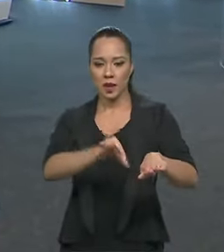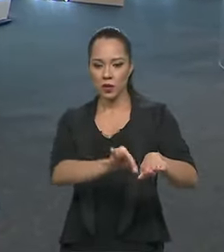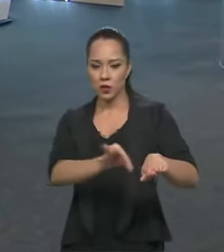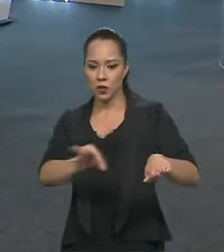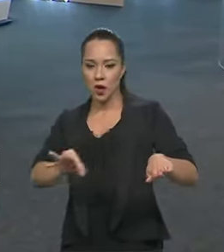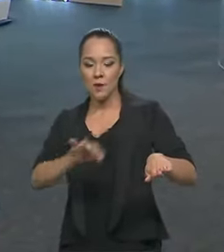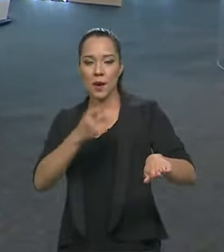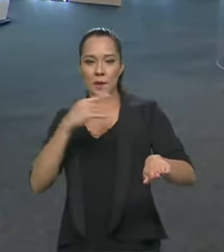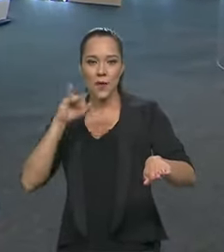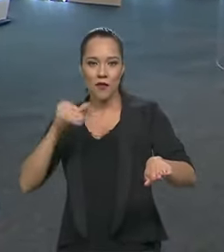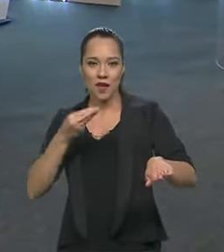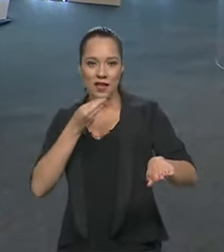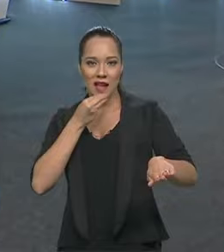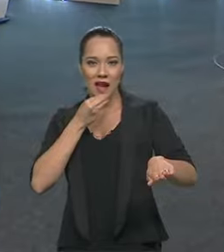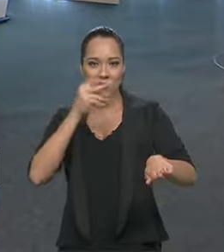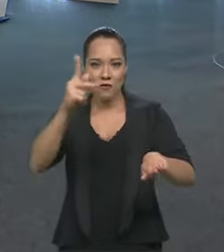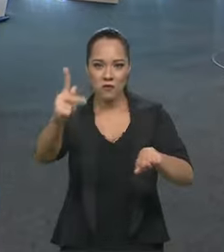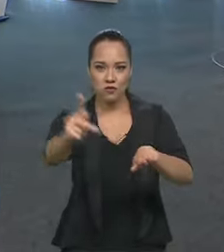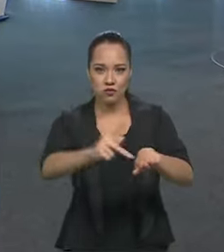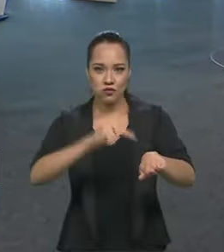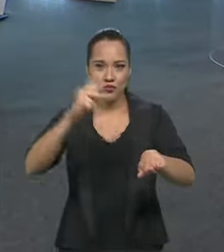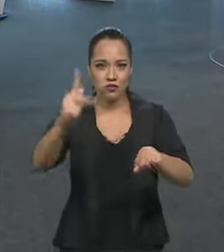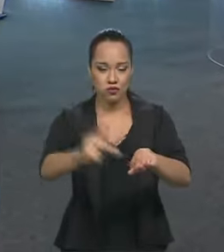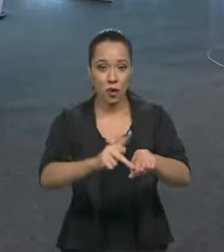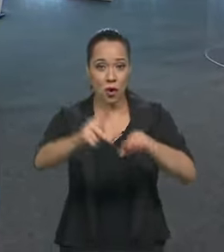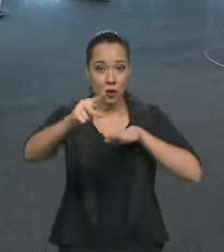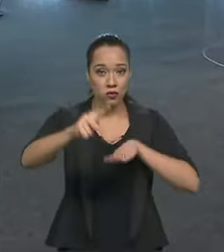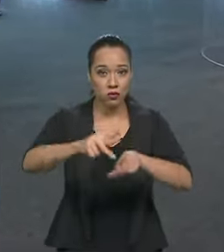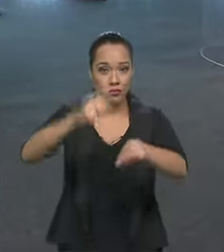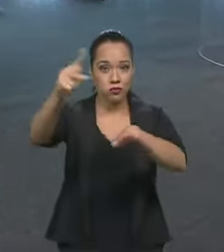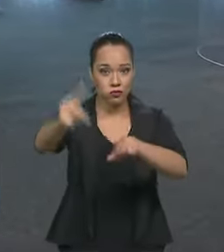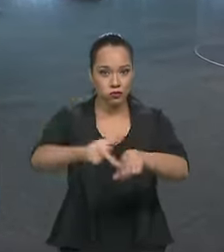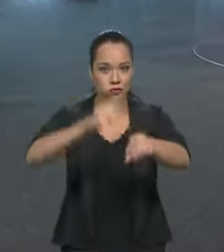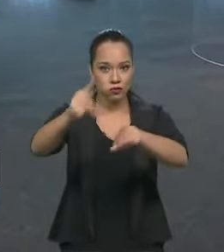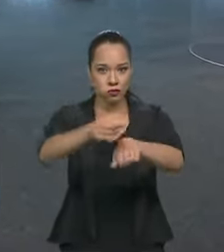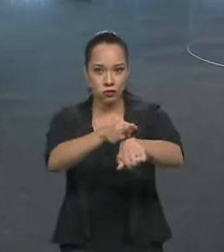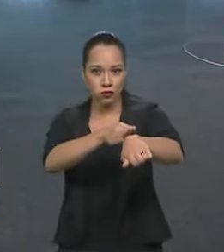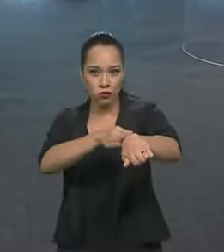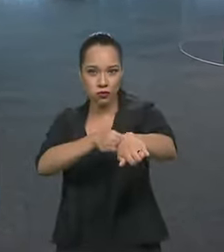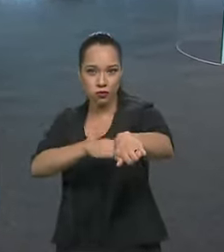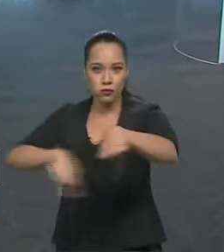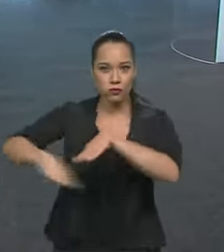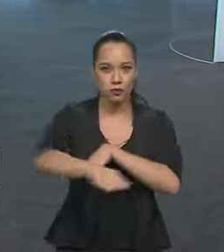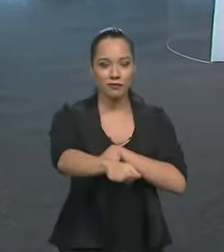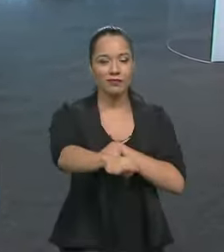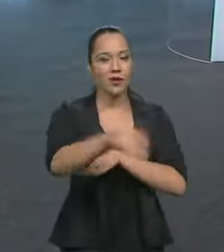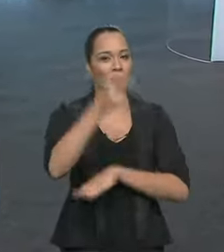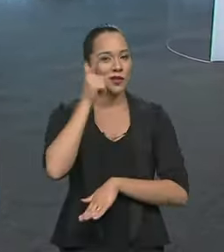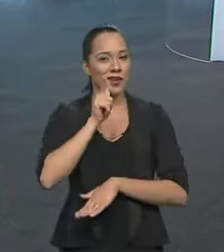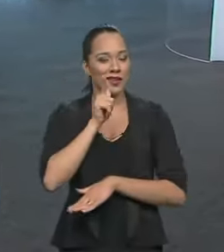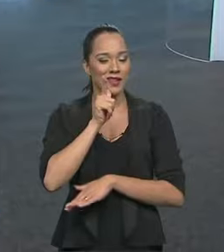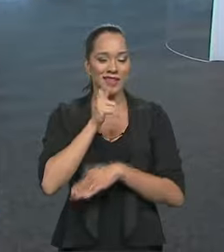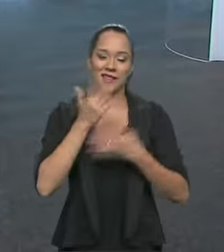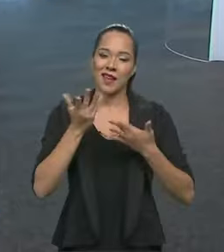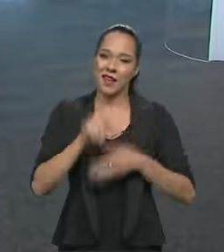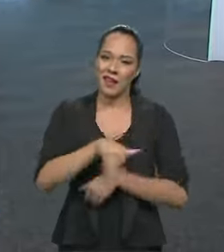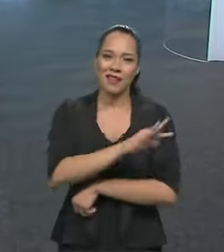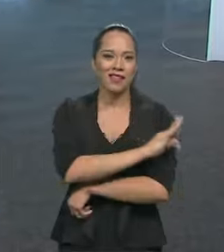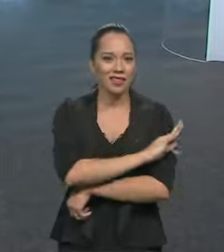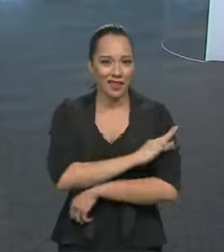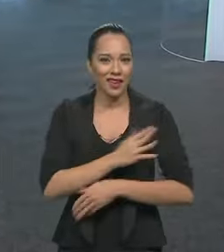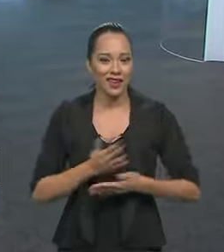o vácuo do carro da frente que acelera e você sai do vácuo e passa. Então, isso aí era uma técnica e